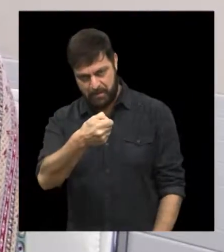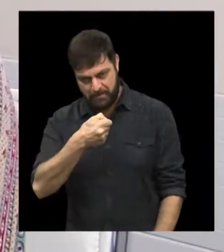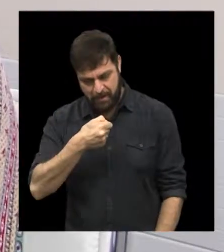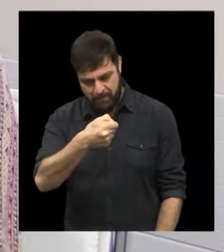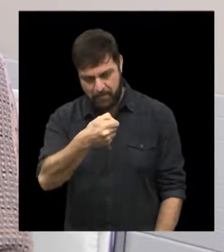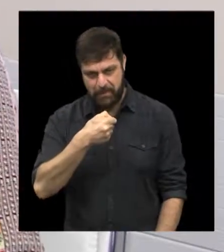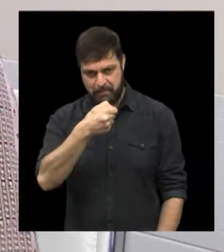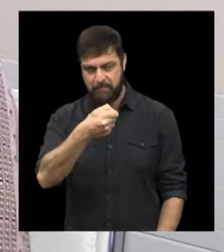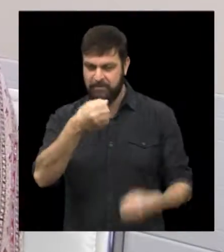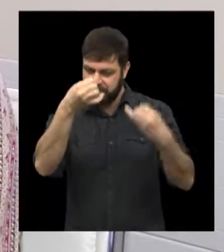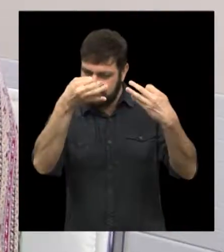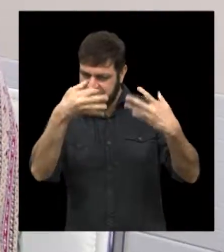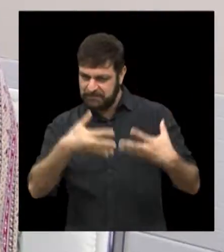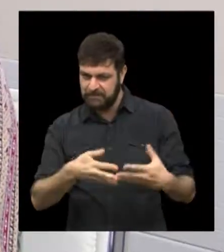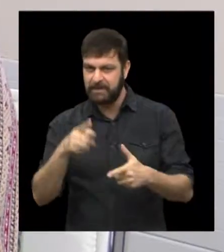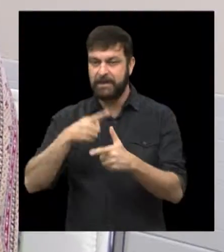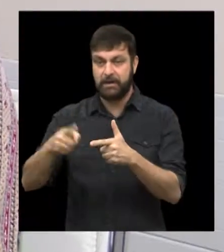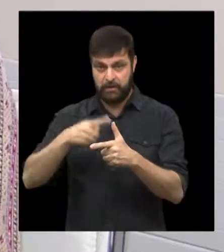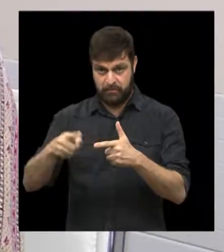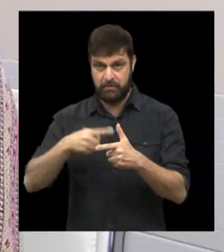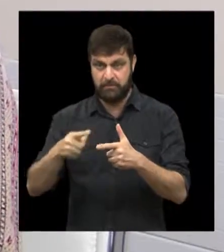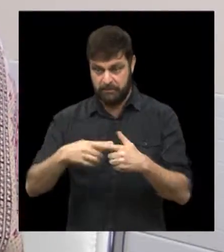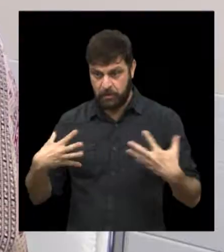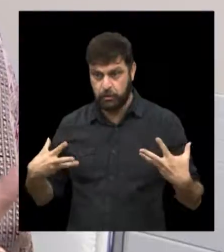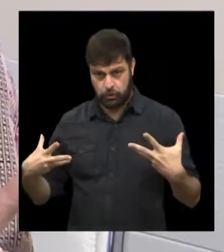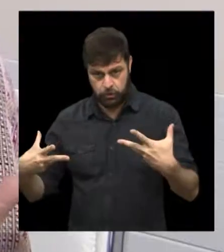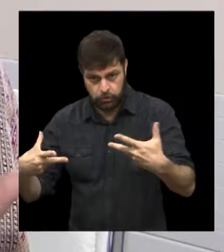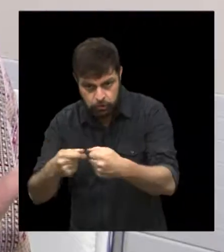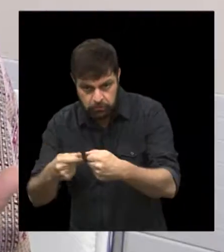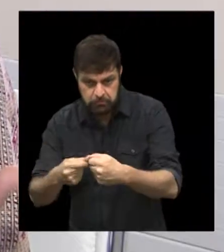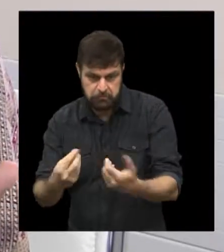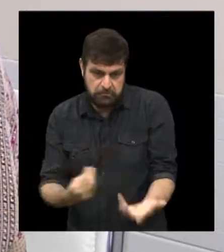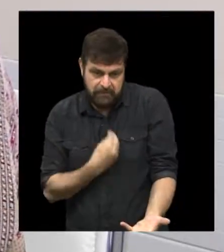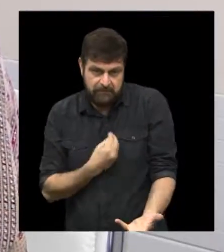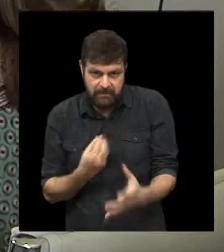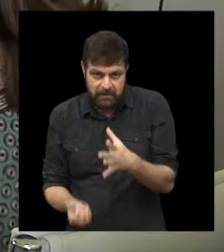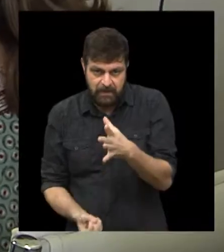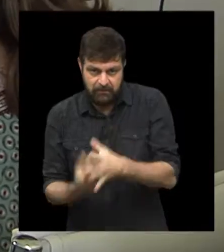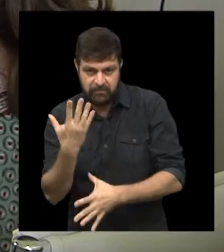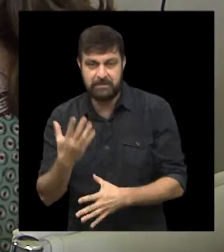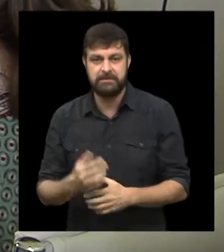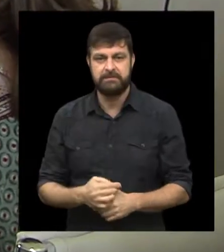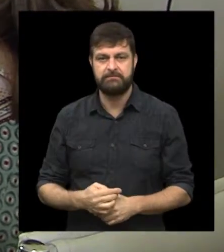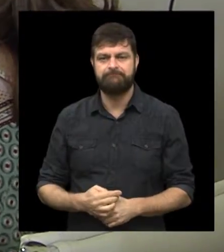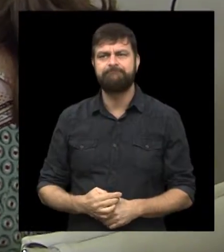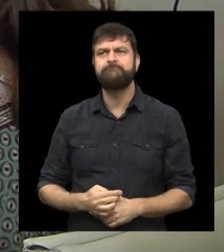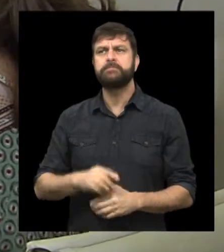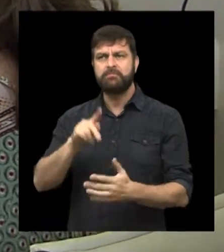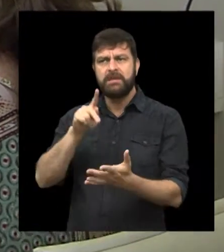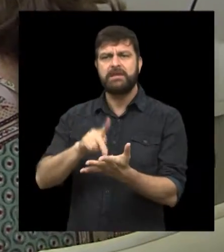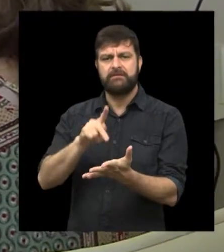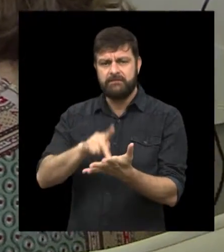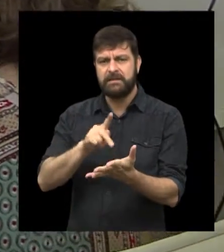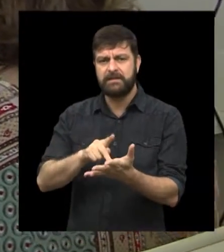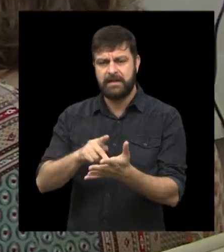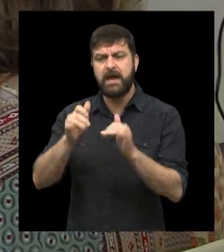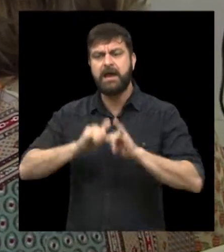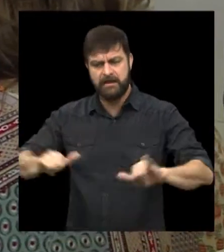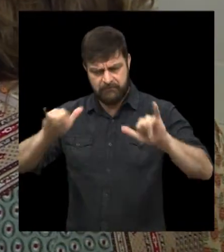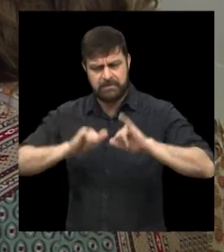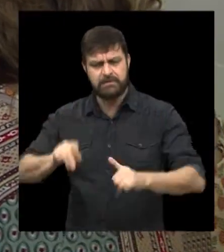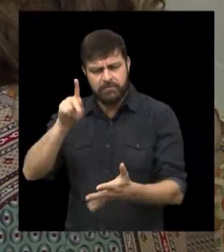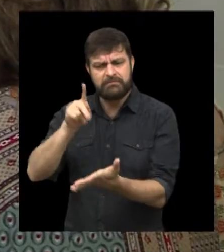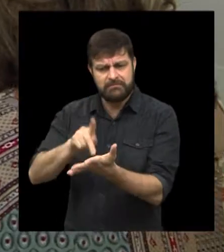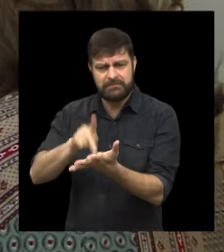obrigada por aceitar conversar com a gente sobre esse problema que atinge todo mundo, né? Um dia na vida, é isso? Eu que agradeço. Na verdade, essa informação